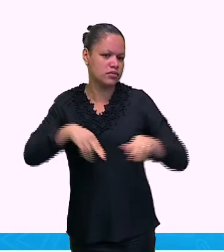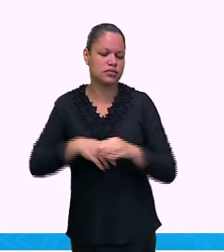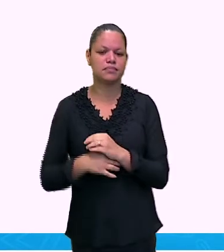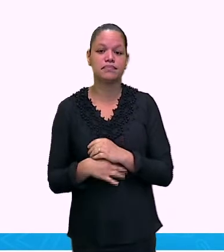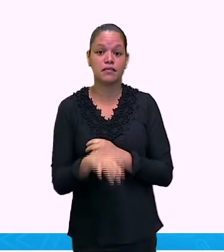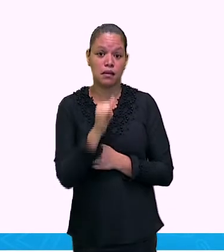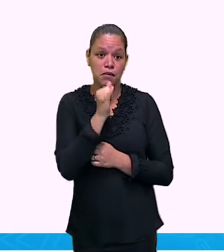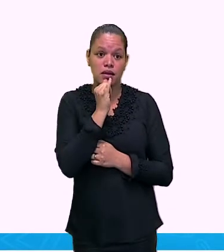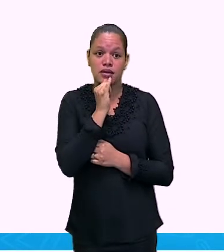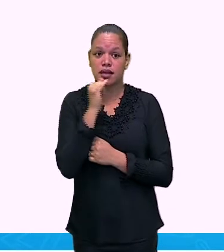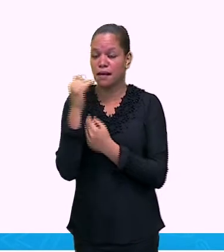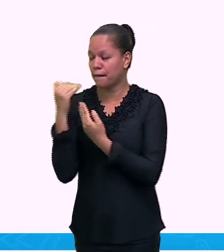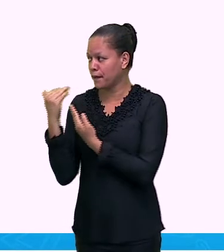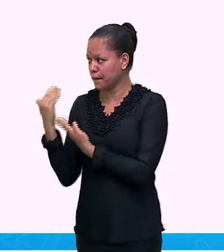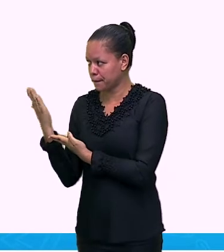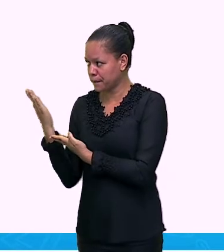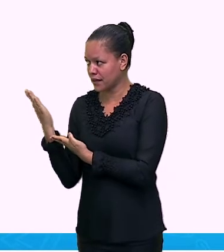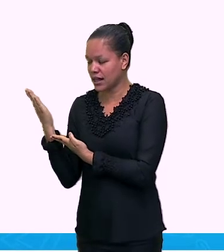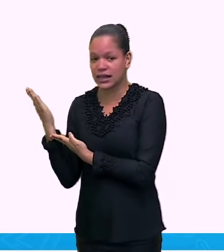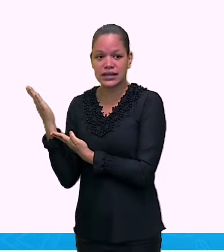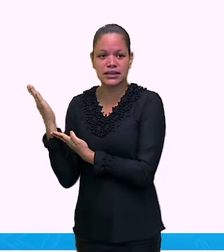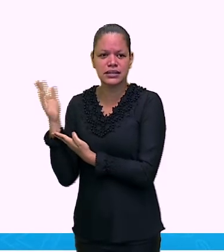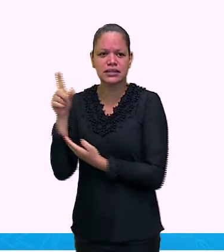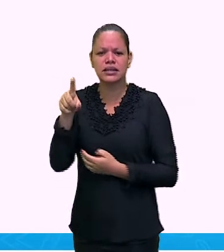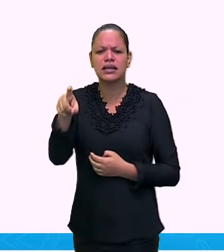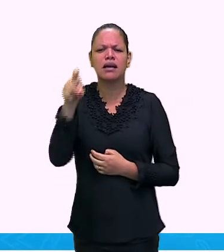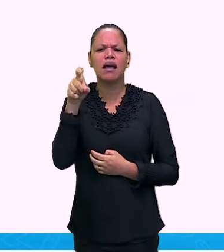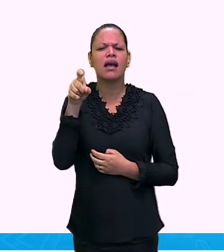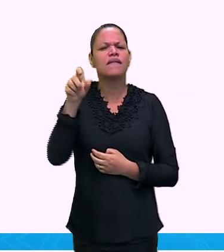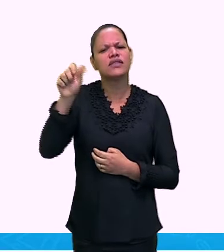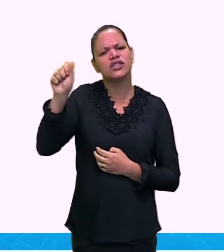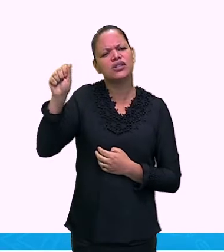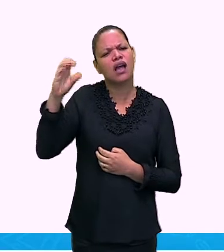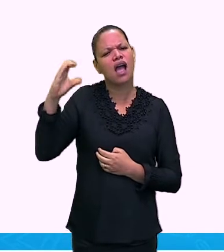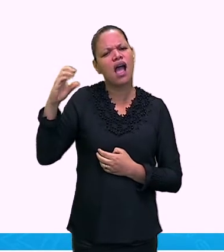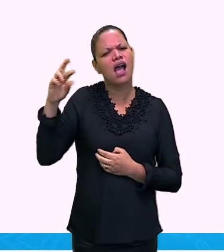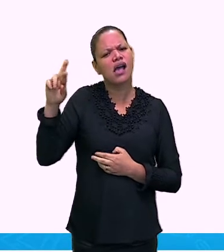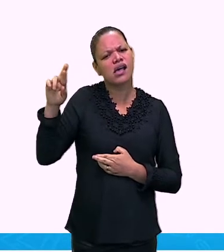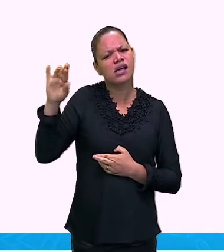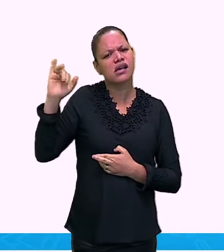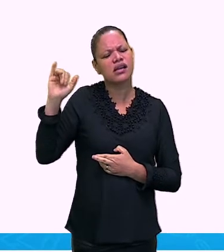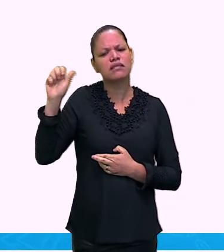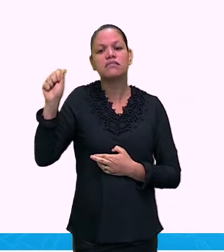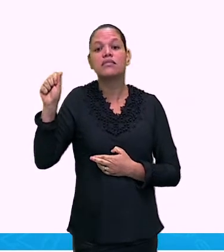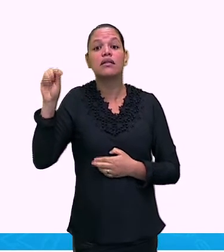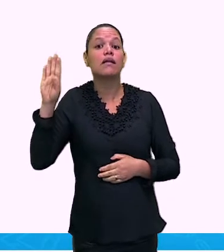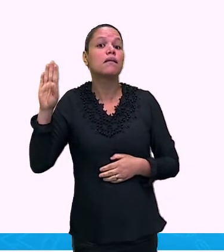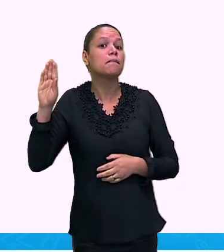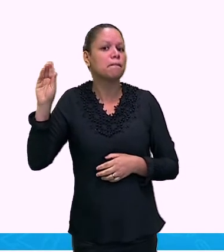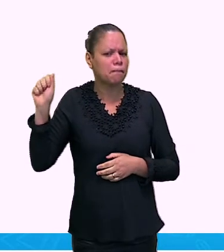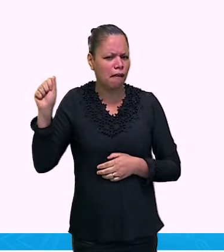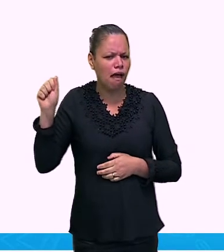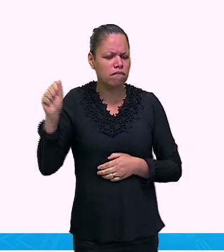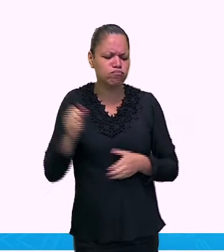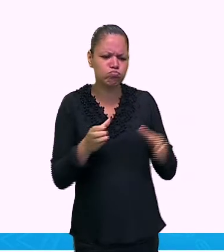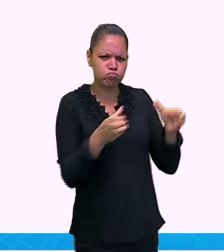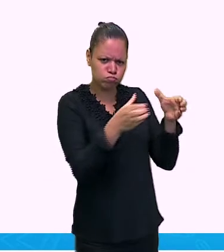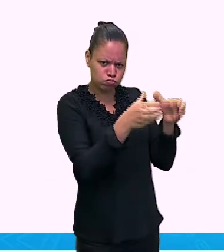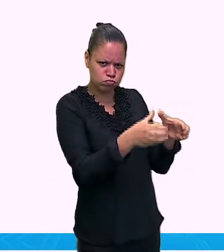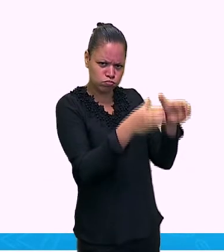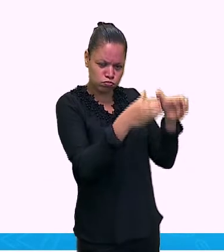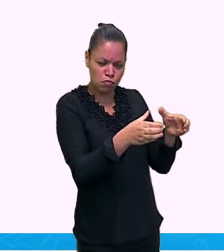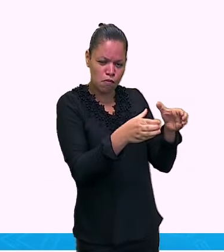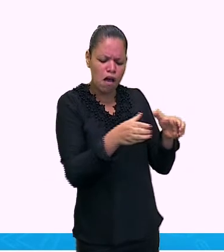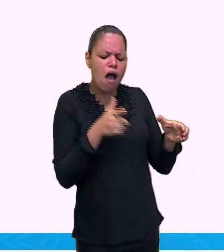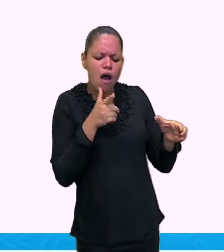esses aí que a gente está vendo na imagem. O nome deles é Chacriabá. Suas terras são situadas às